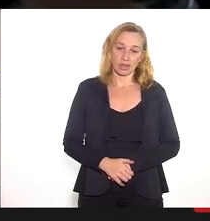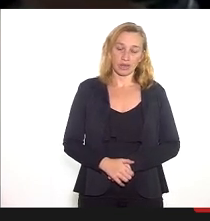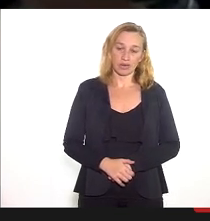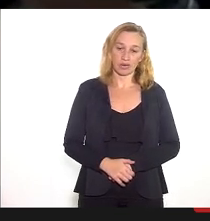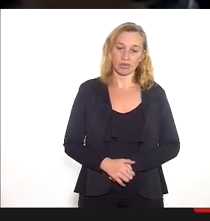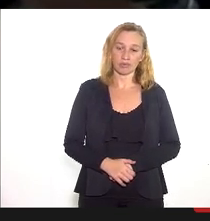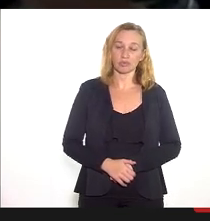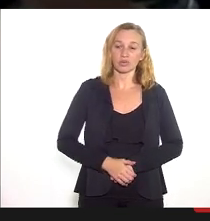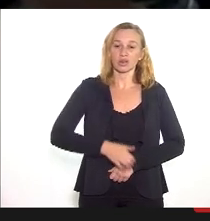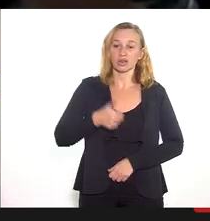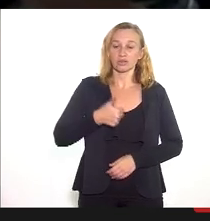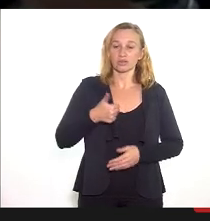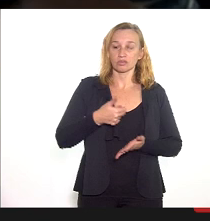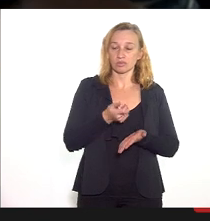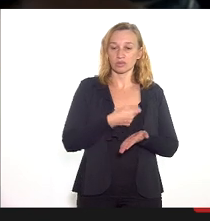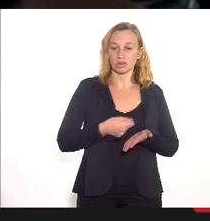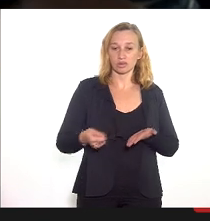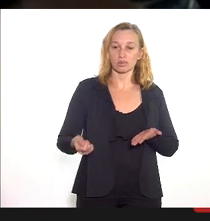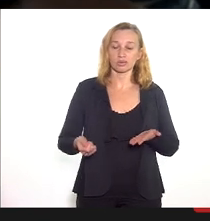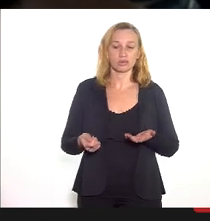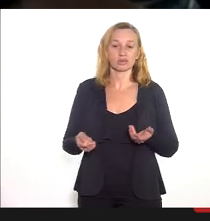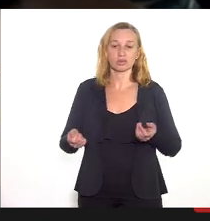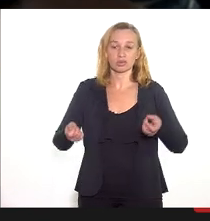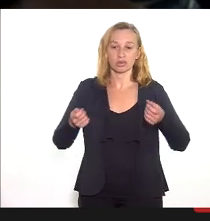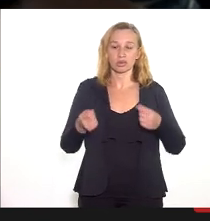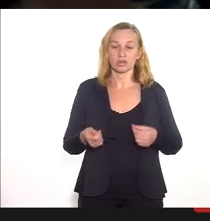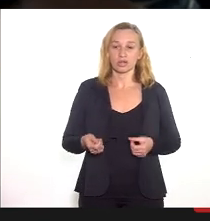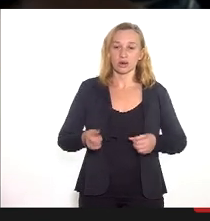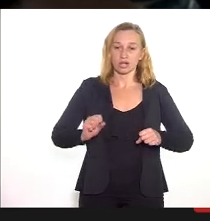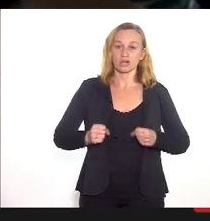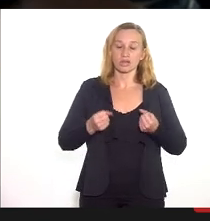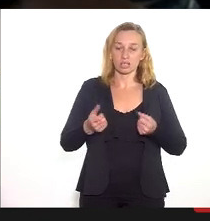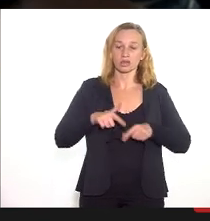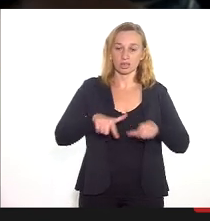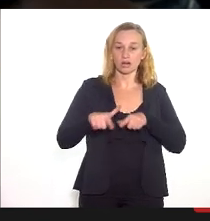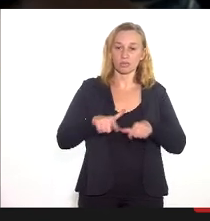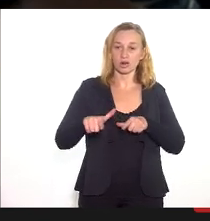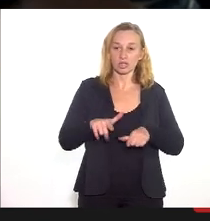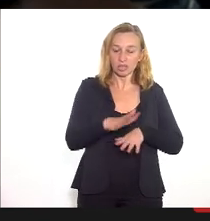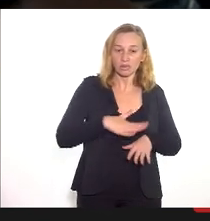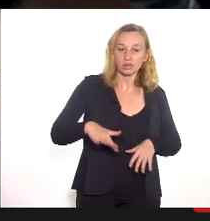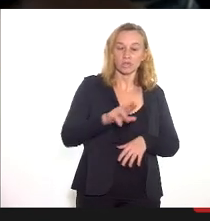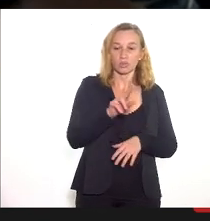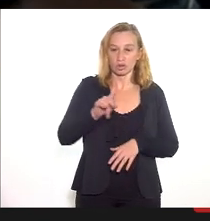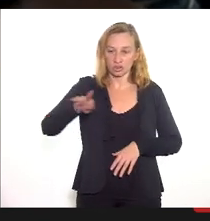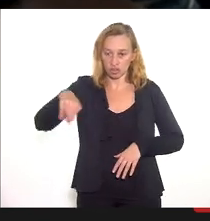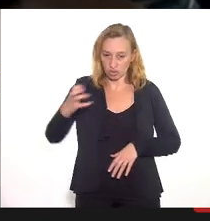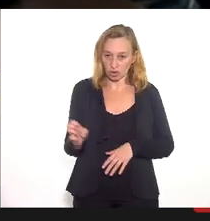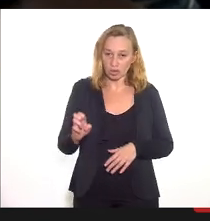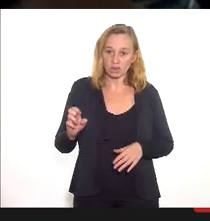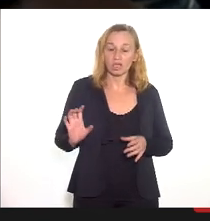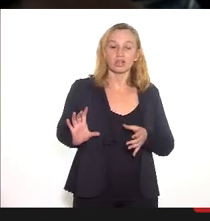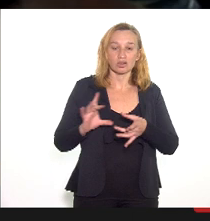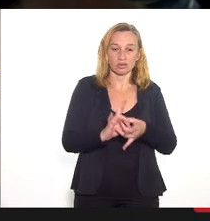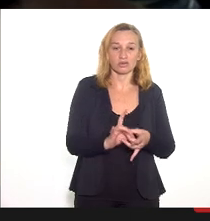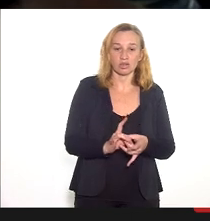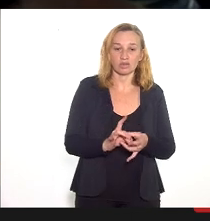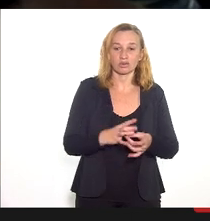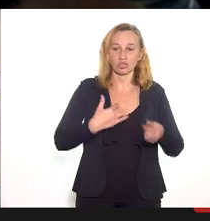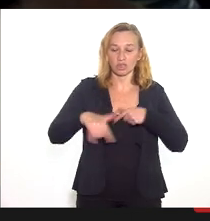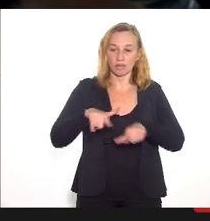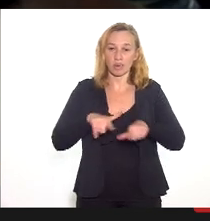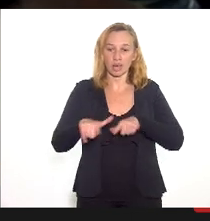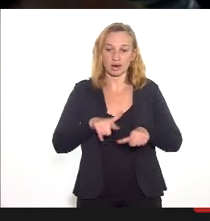Discrimina-se no quadro abaixo a força de trabalho das unidades da SESJRJ segundo seus vínculos empregatícios